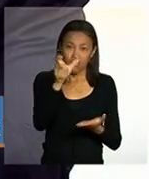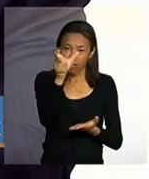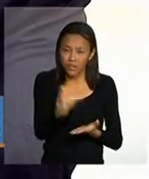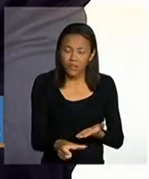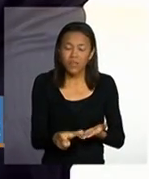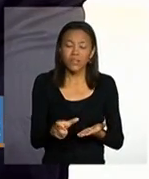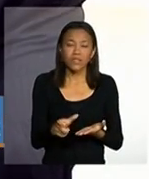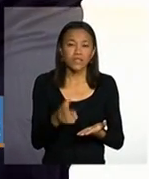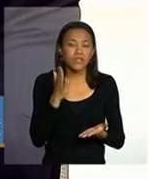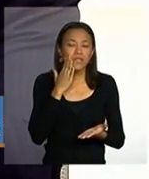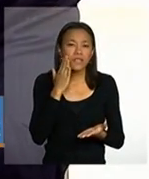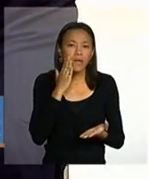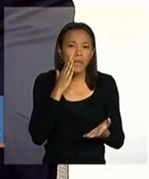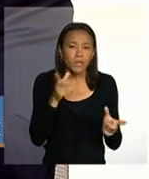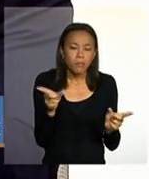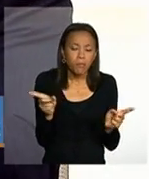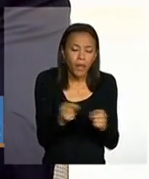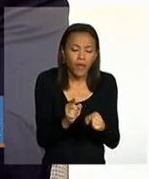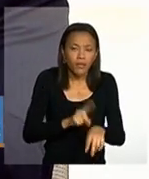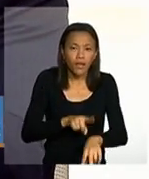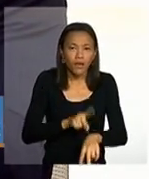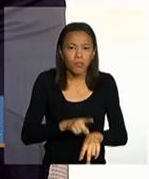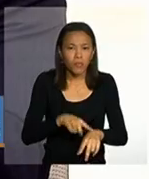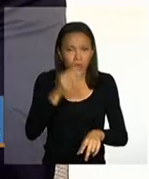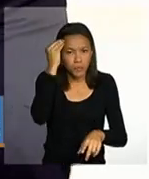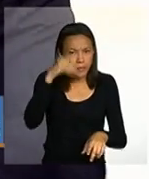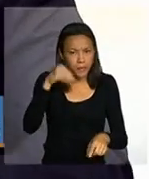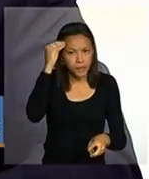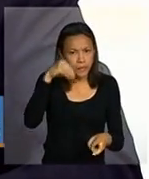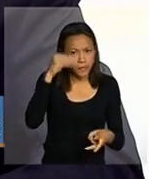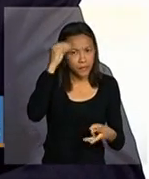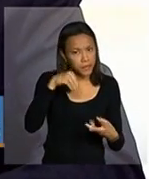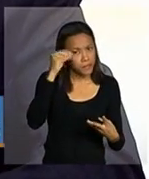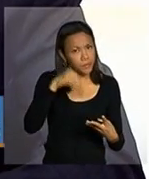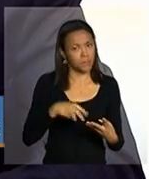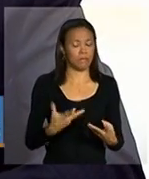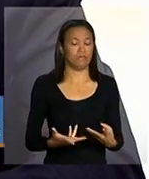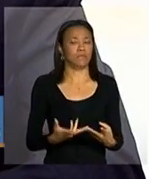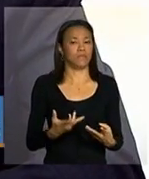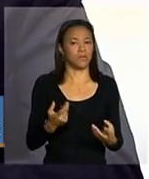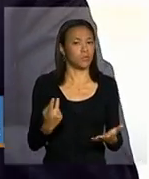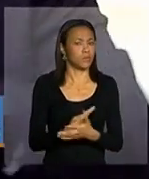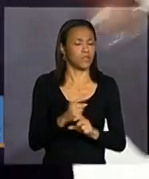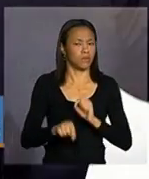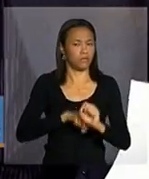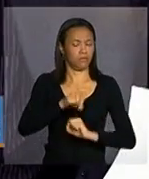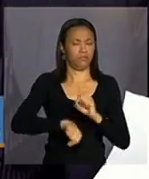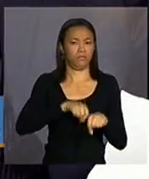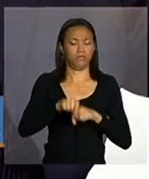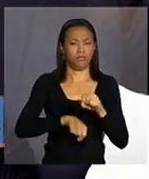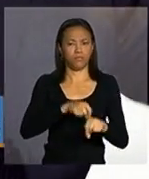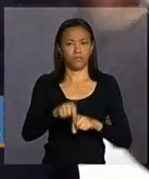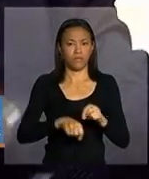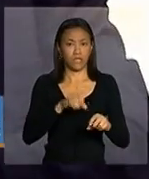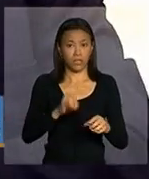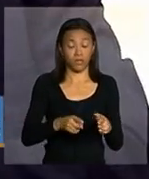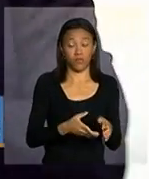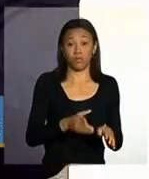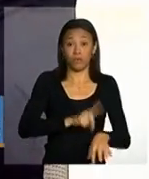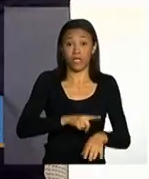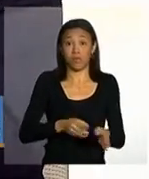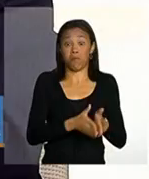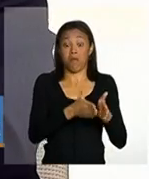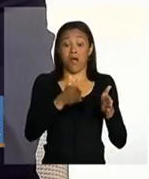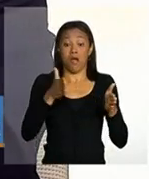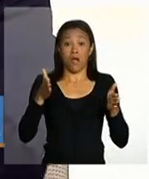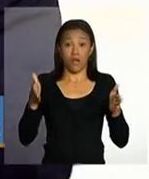espaço de tempo reiteradamente vai descumprindo a situação é grave. Se for um espaço de tempo maior a